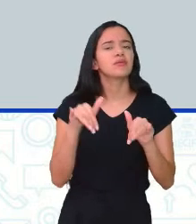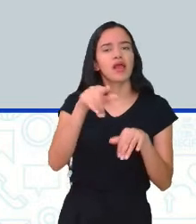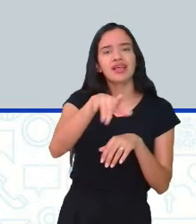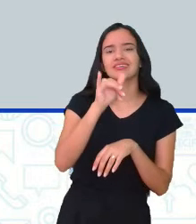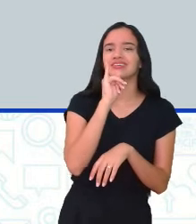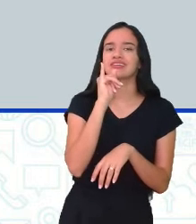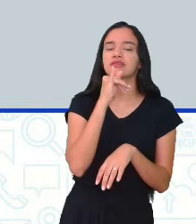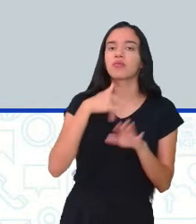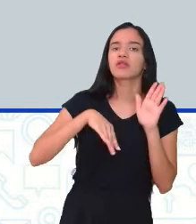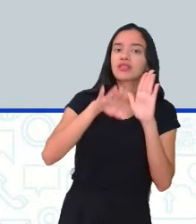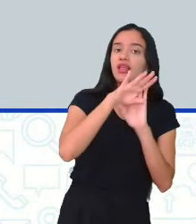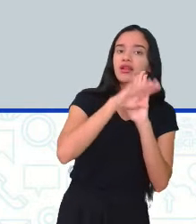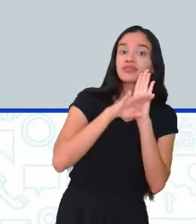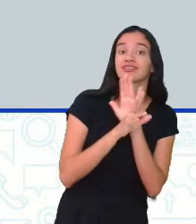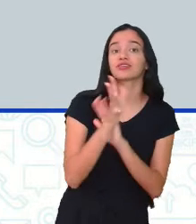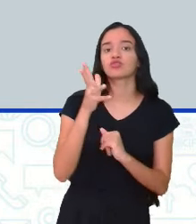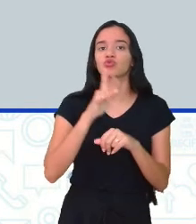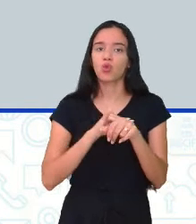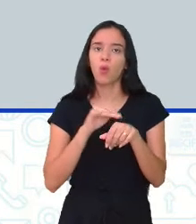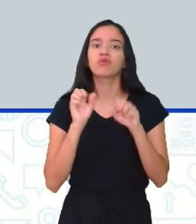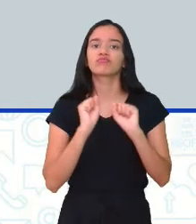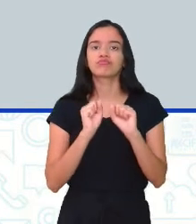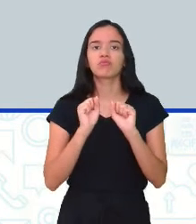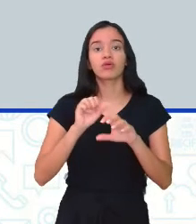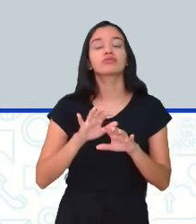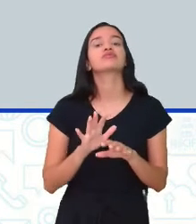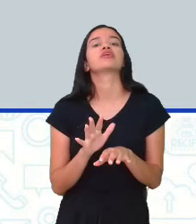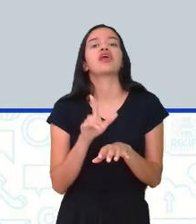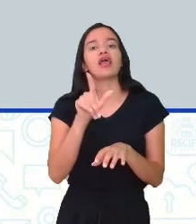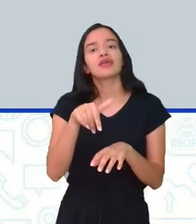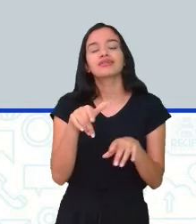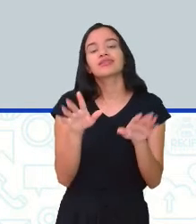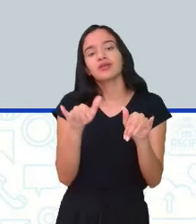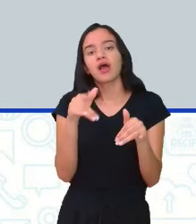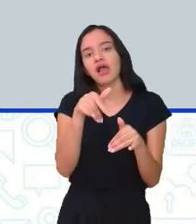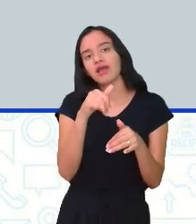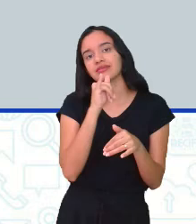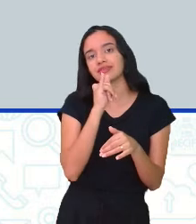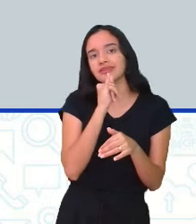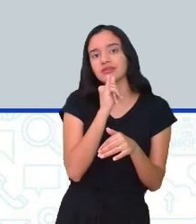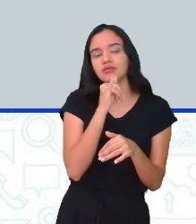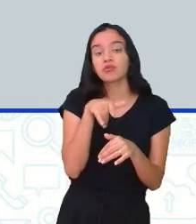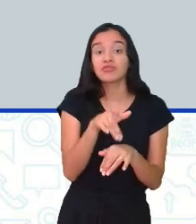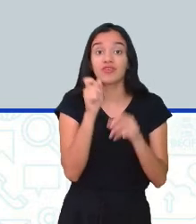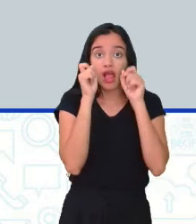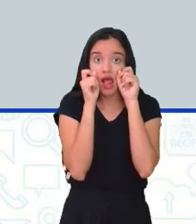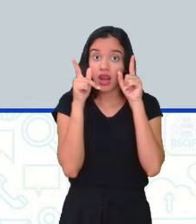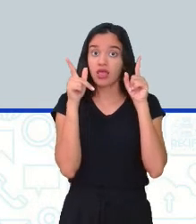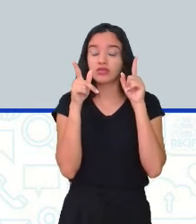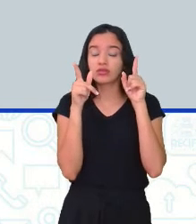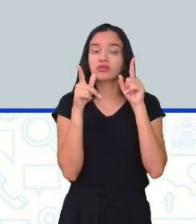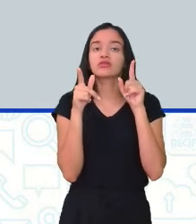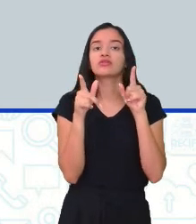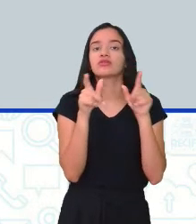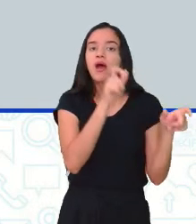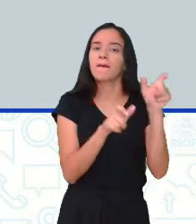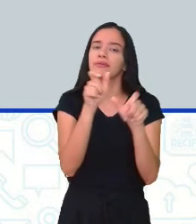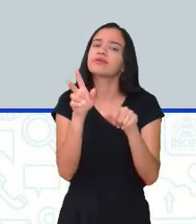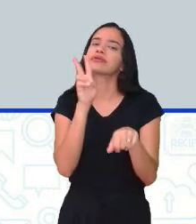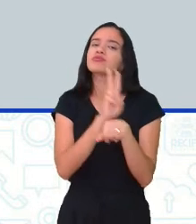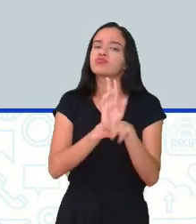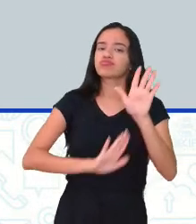vê essa lista aí de doenças que podem causar, não é? Então, você já vai alertando para ter o devido cuidado.